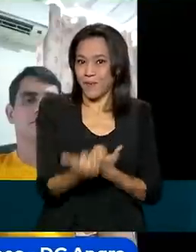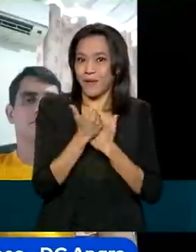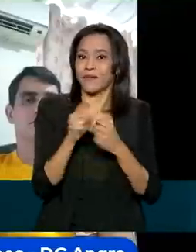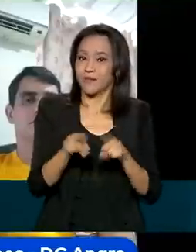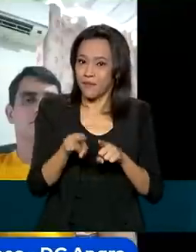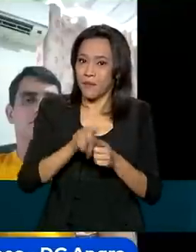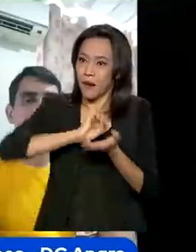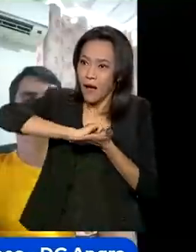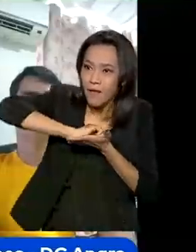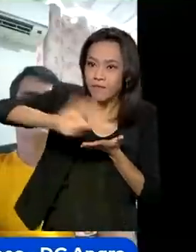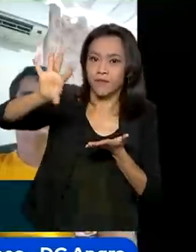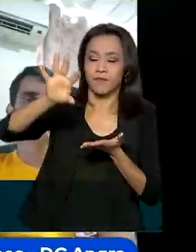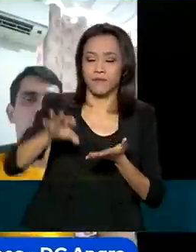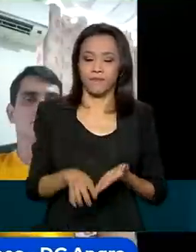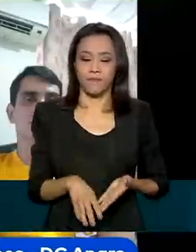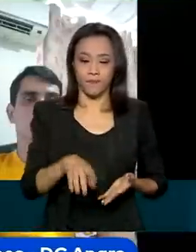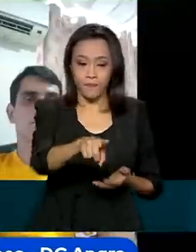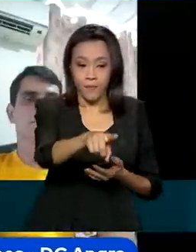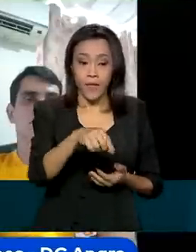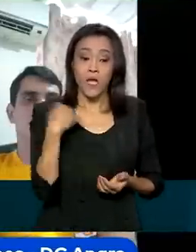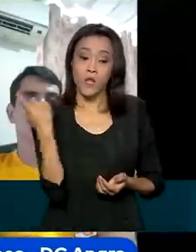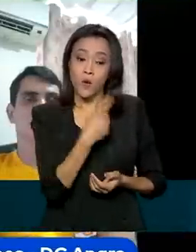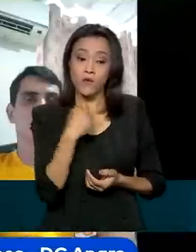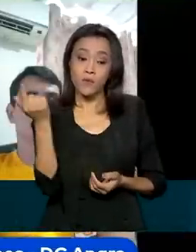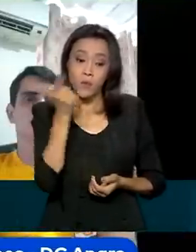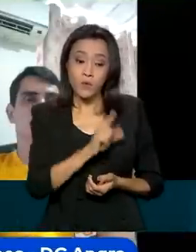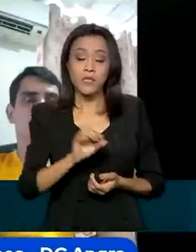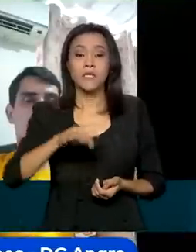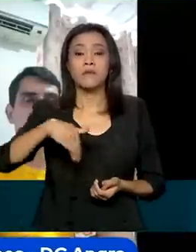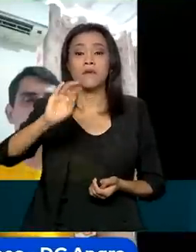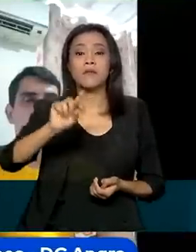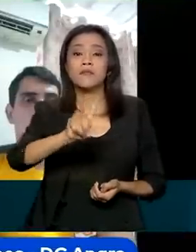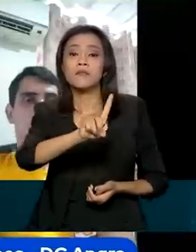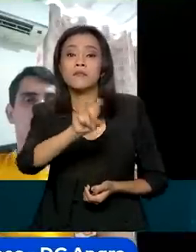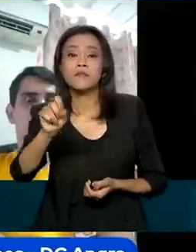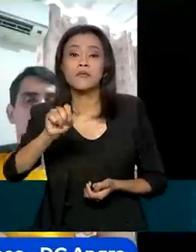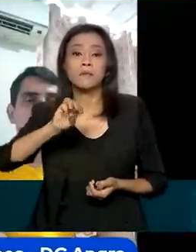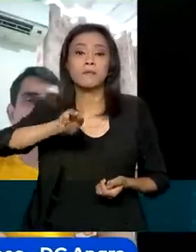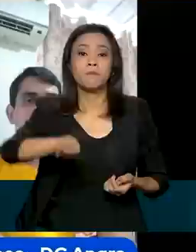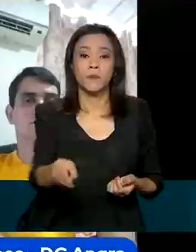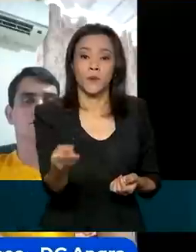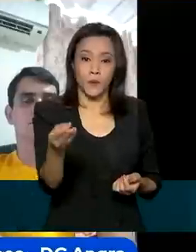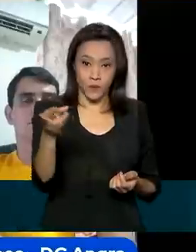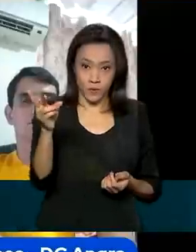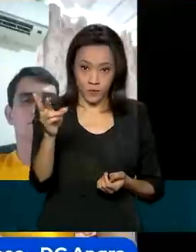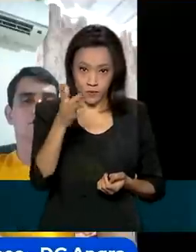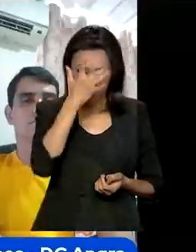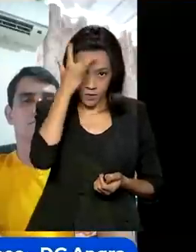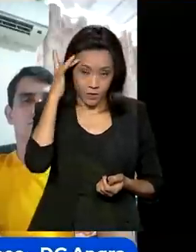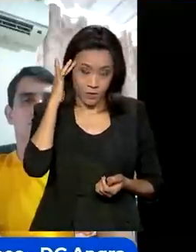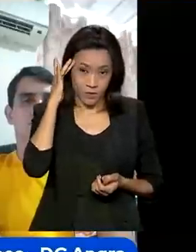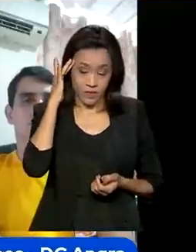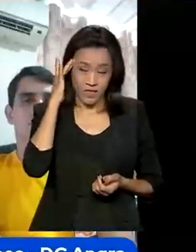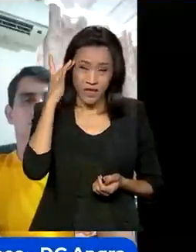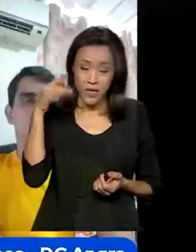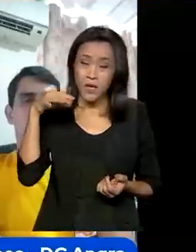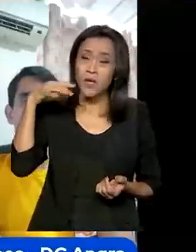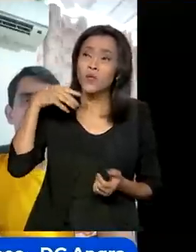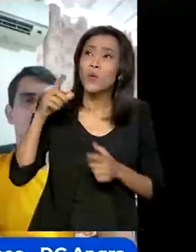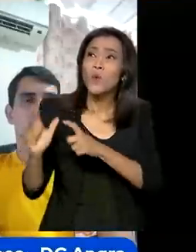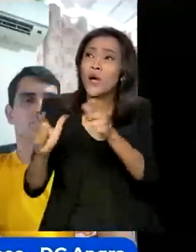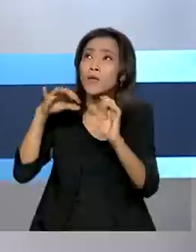atingir, na Ruel, mais de 100 milhões de pessoas. Nenhum lugar no mundo tem isso.